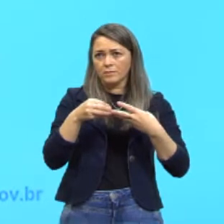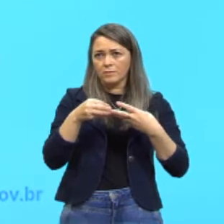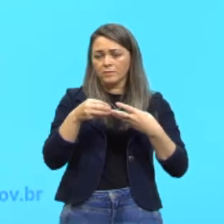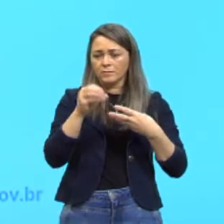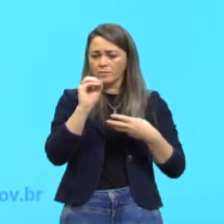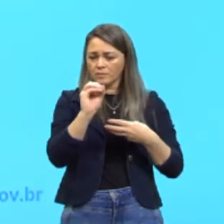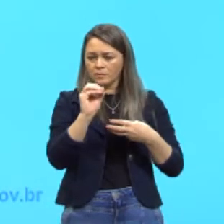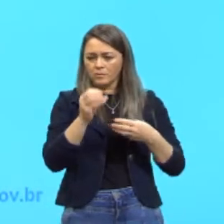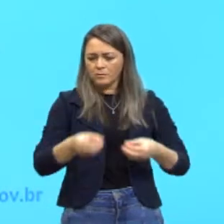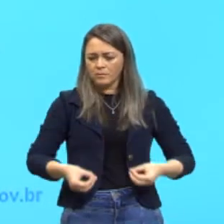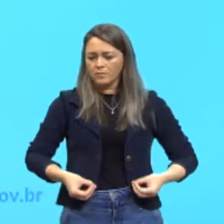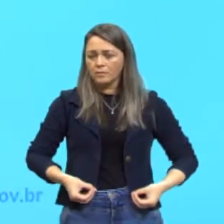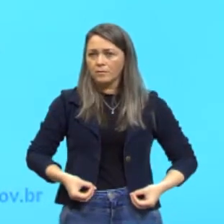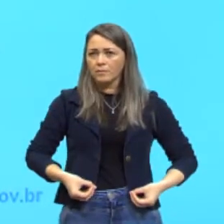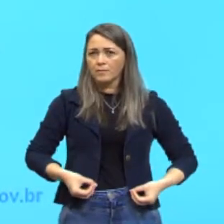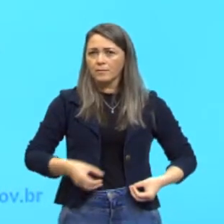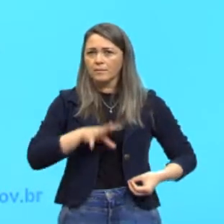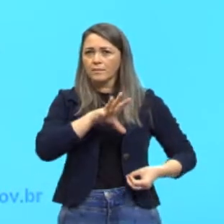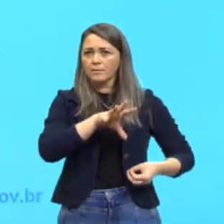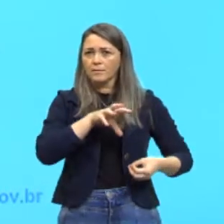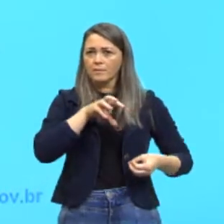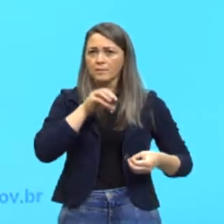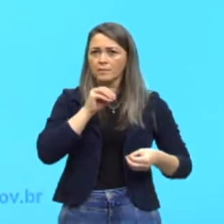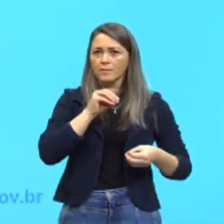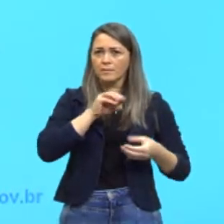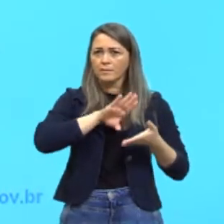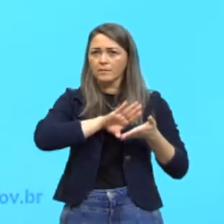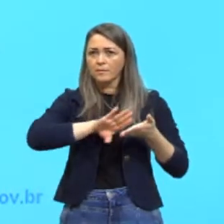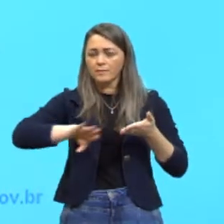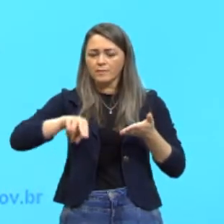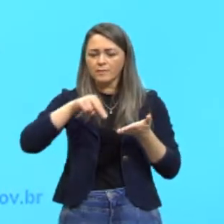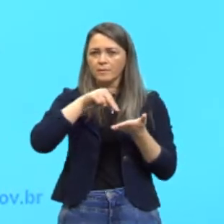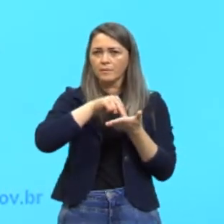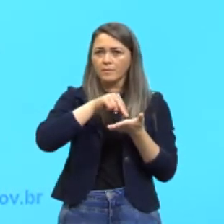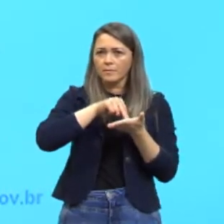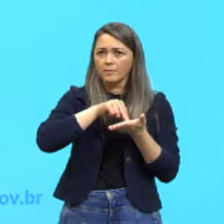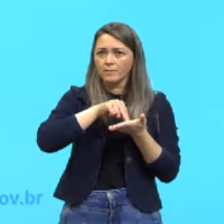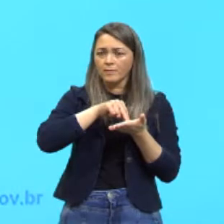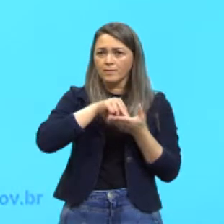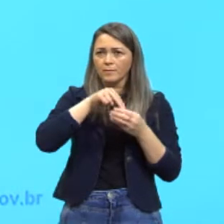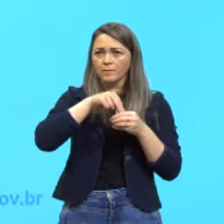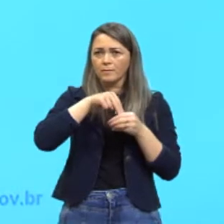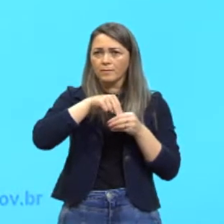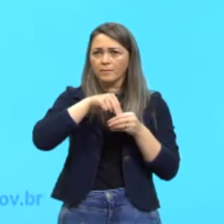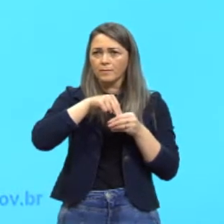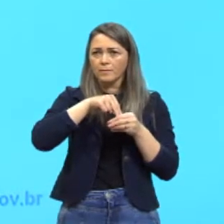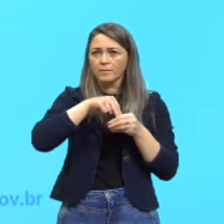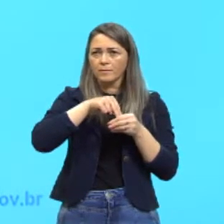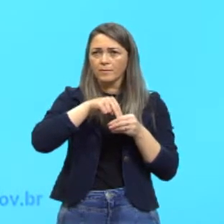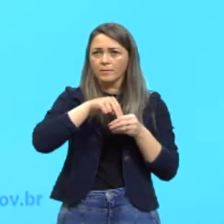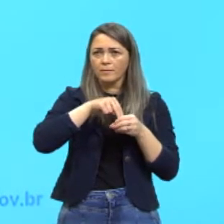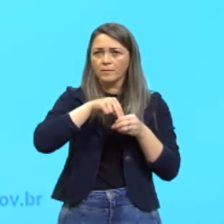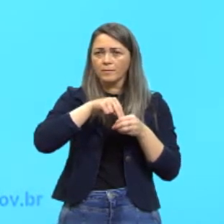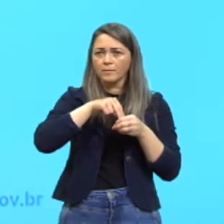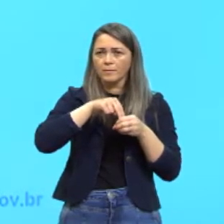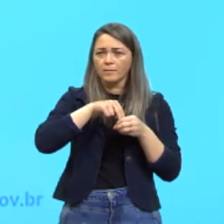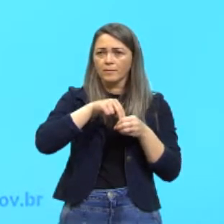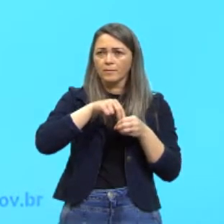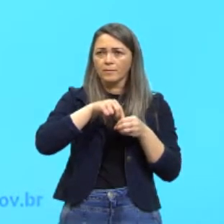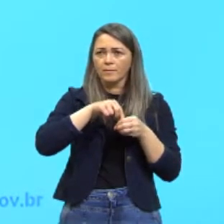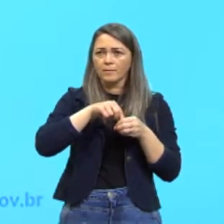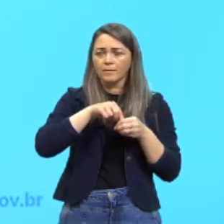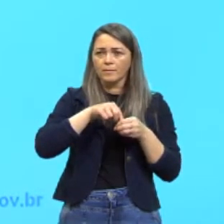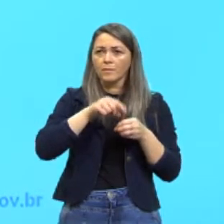né? Um óvulo e retira-se o núcleo. Aí, qual núcleo é colocado aqui nessa célula?